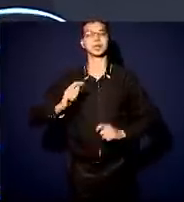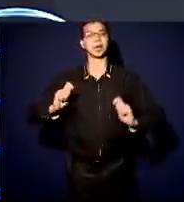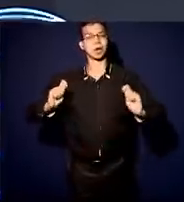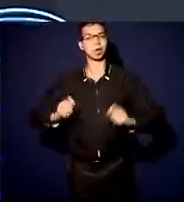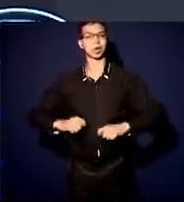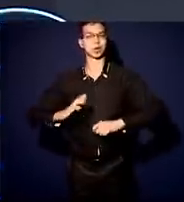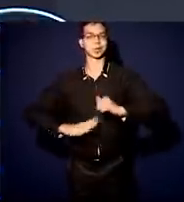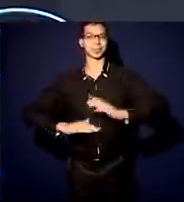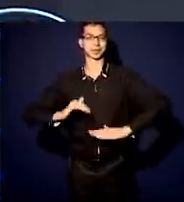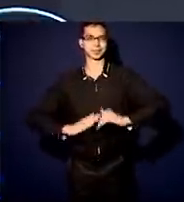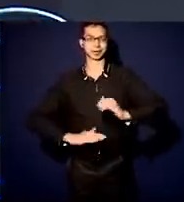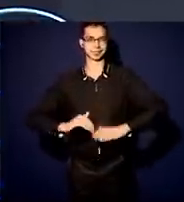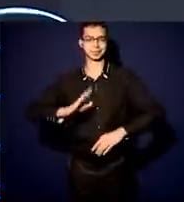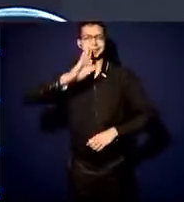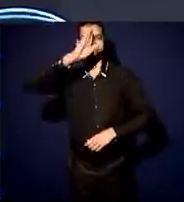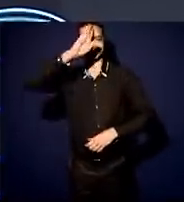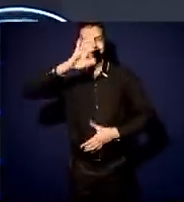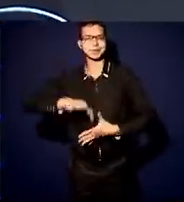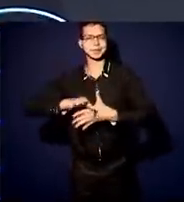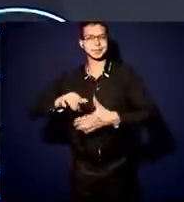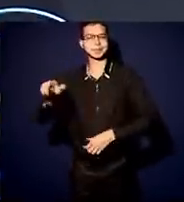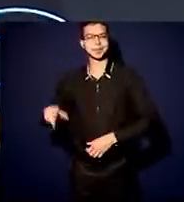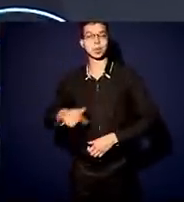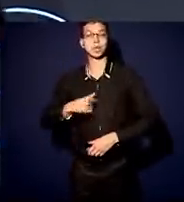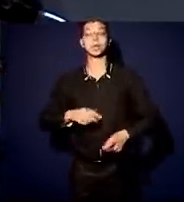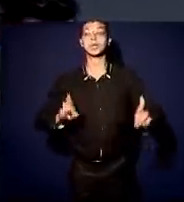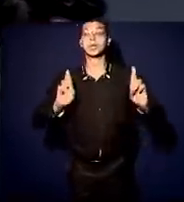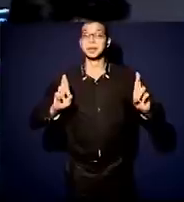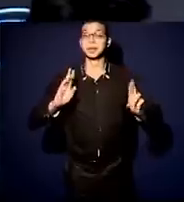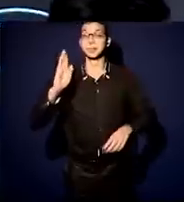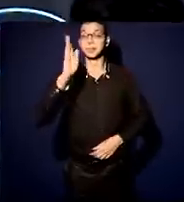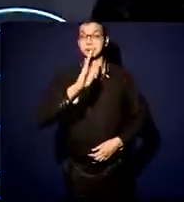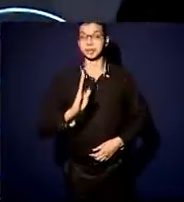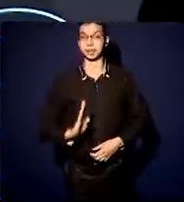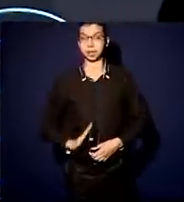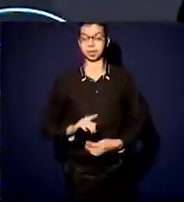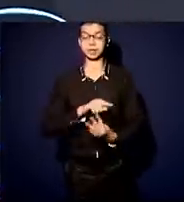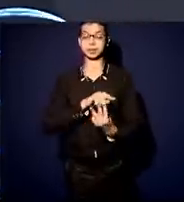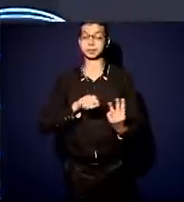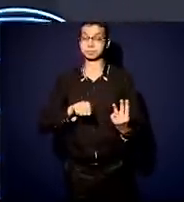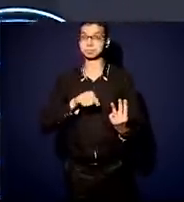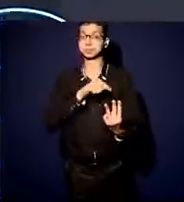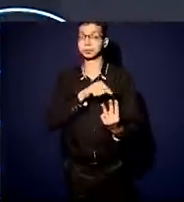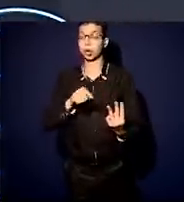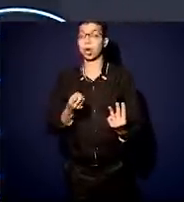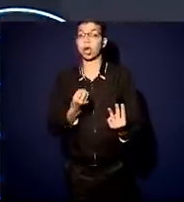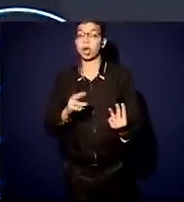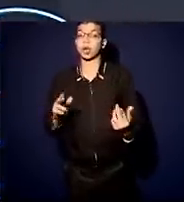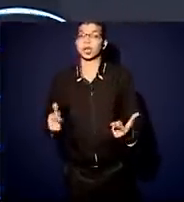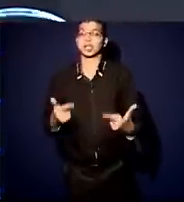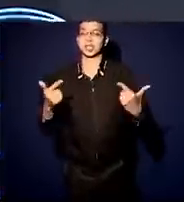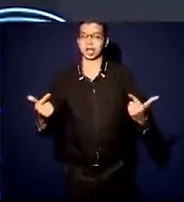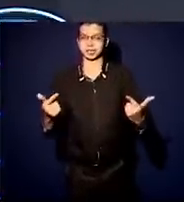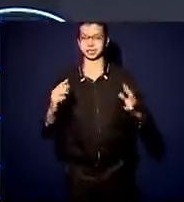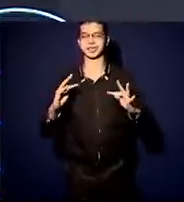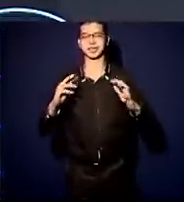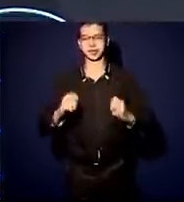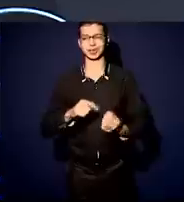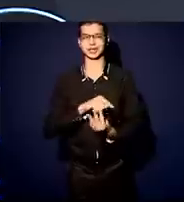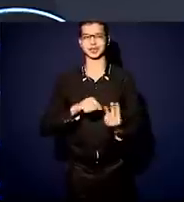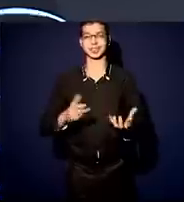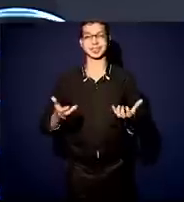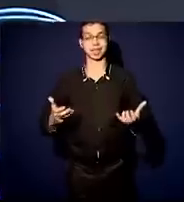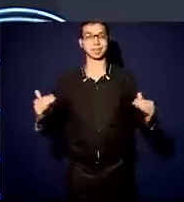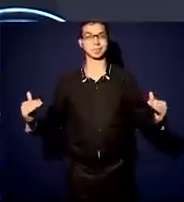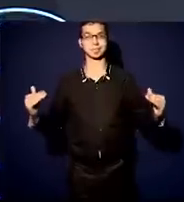tenha o privilégio de ter alguns de vocês, ou se a fosse realmente sortudo, todos vocês, em cargos